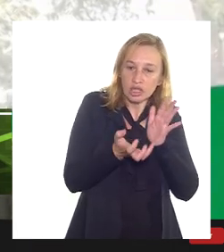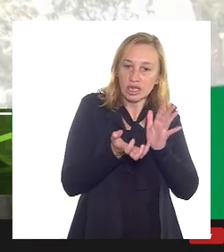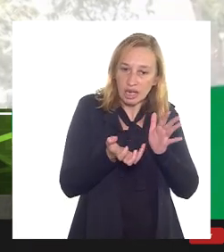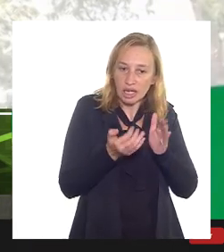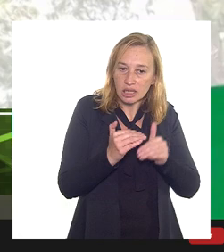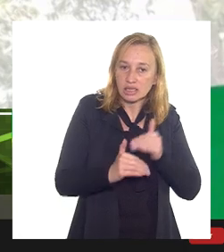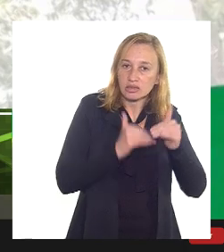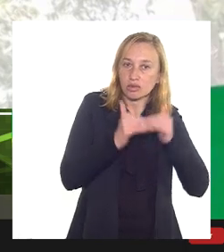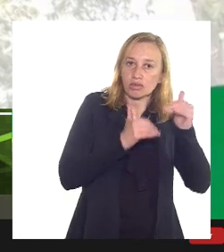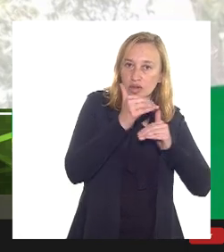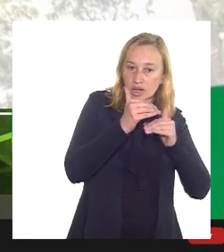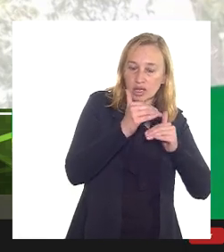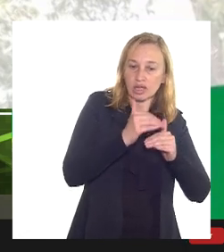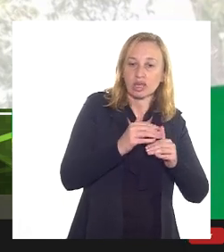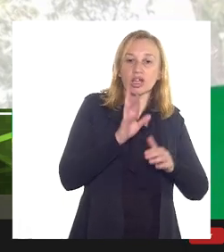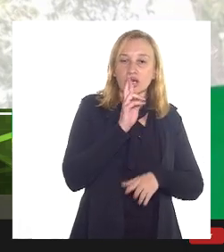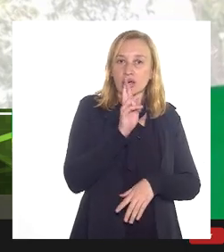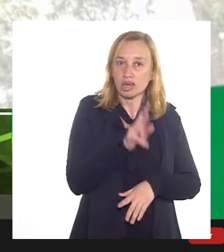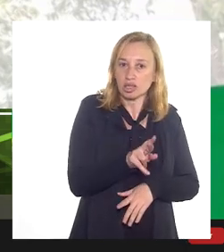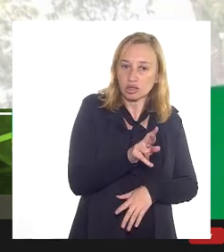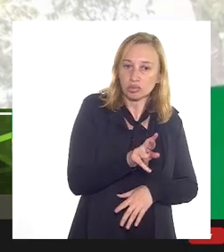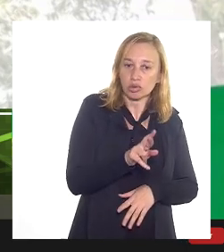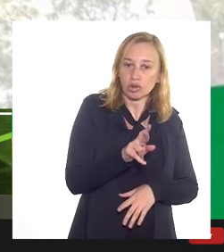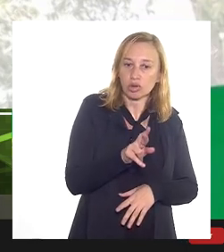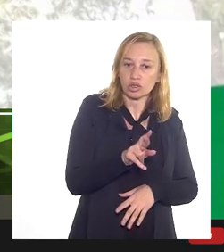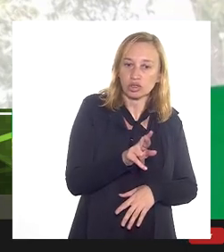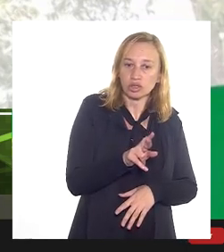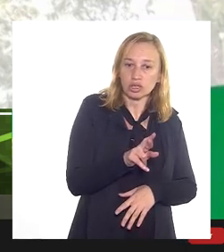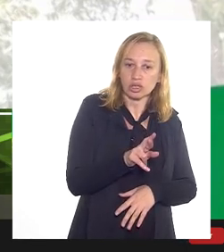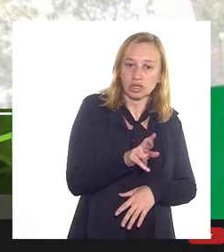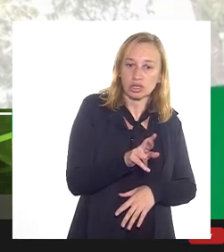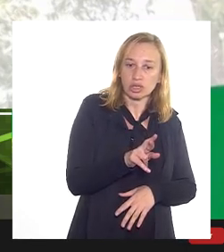desenvolver, respostas fruto de